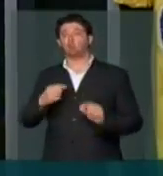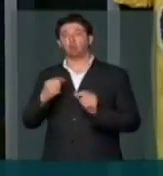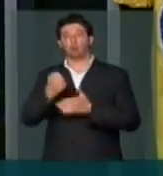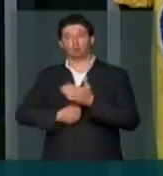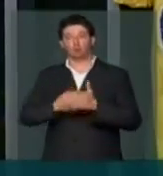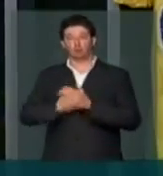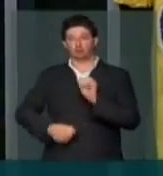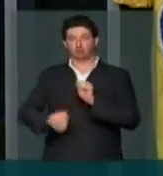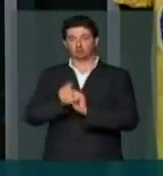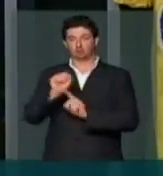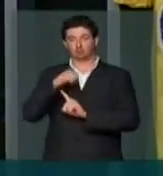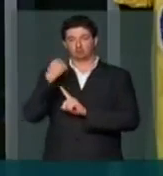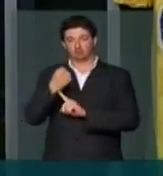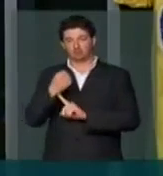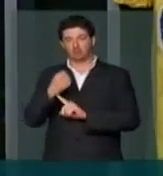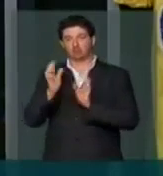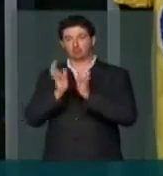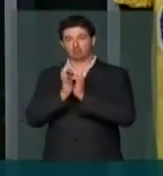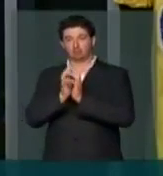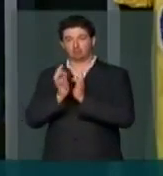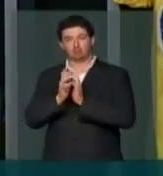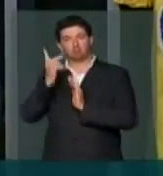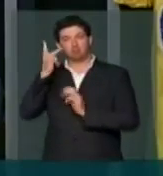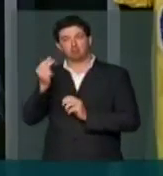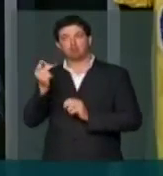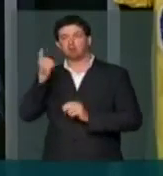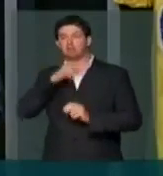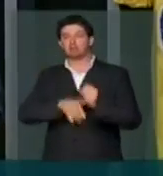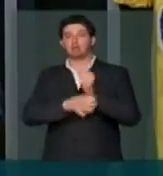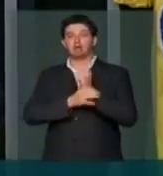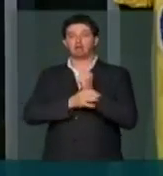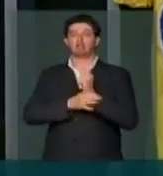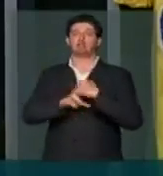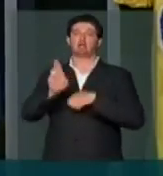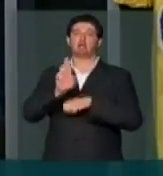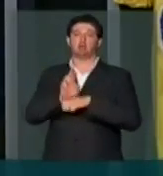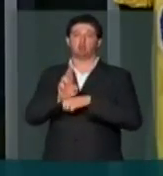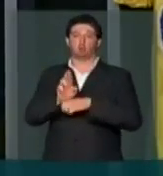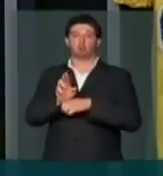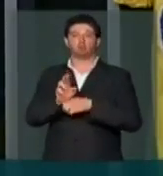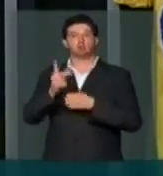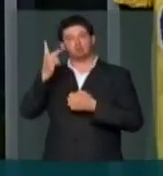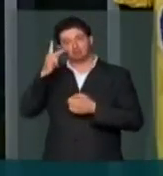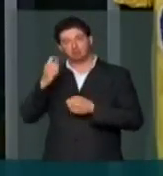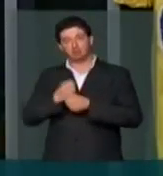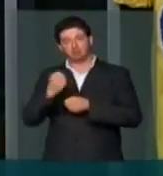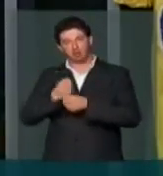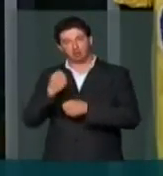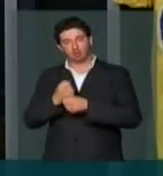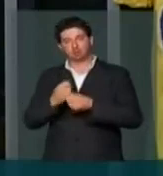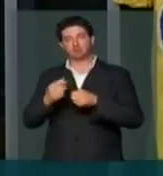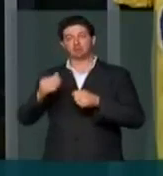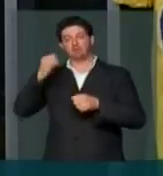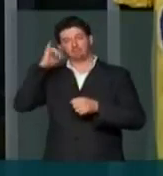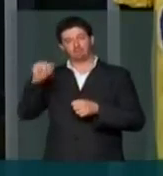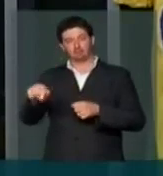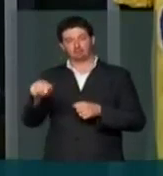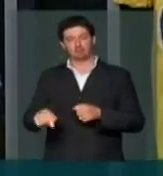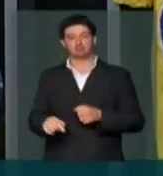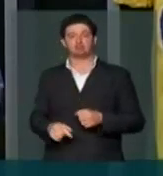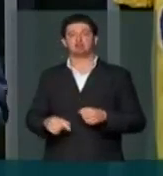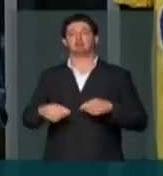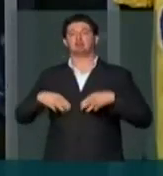lutar junto à sociedade pernambucana para garantir os recursos que permitam a construção da Fazenda da Esperança.